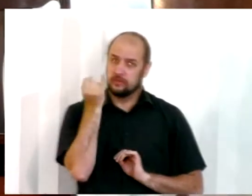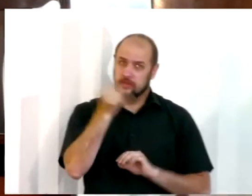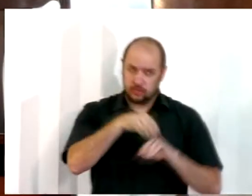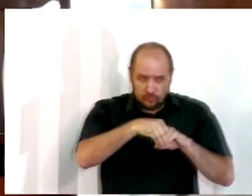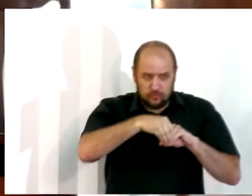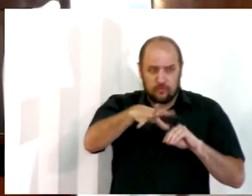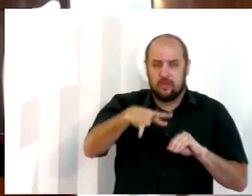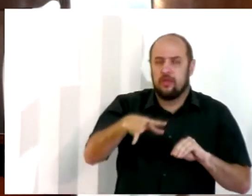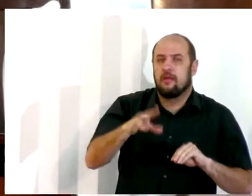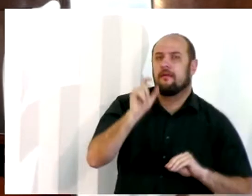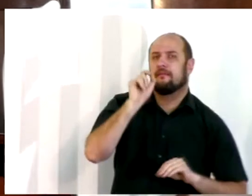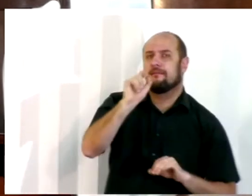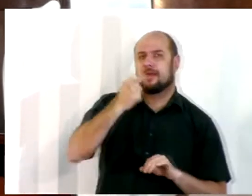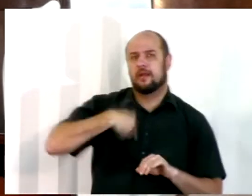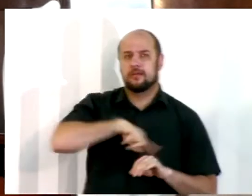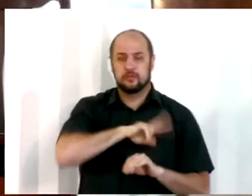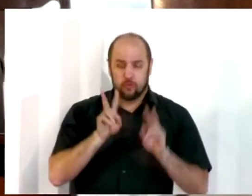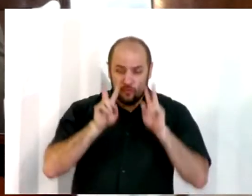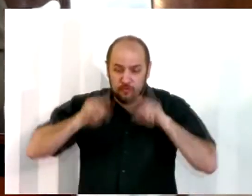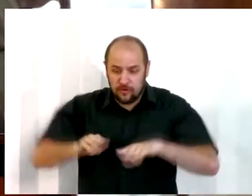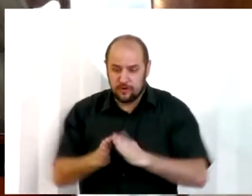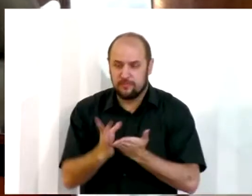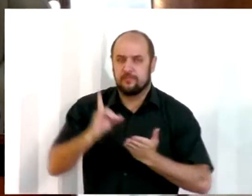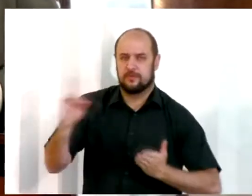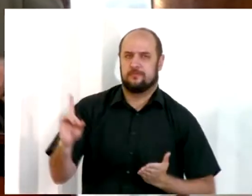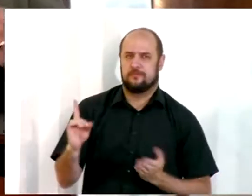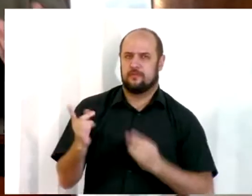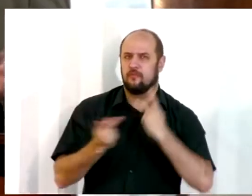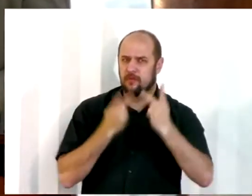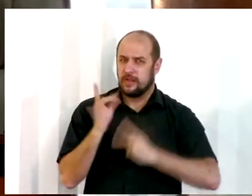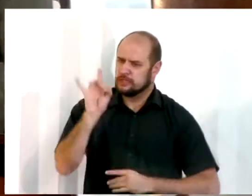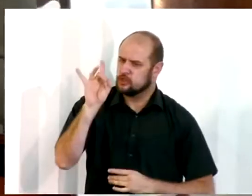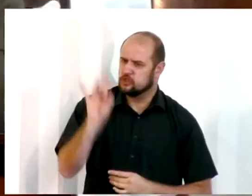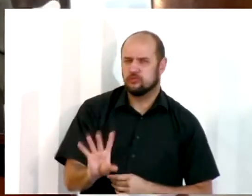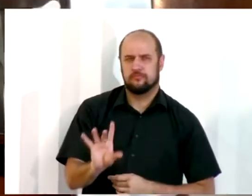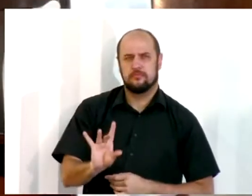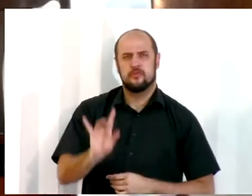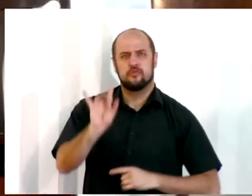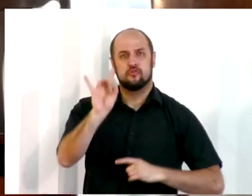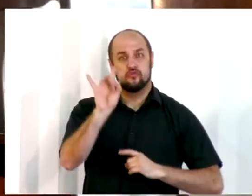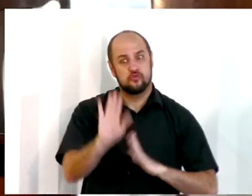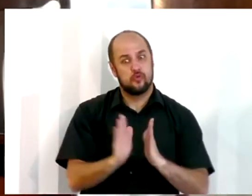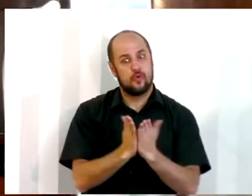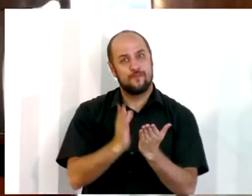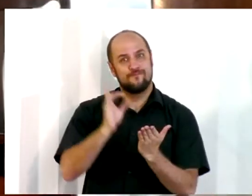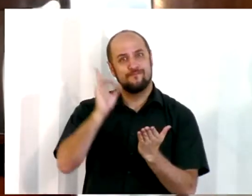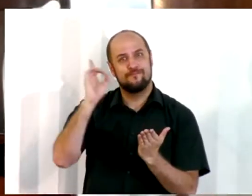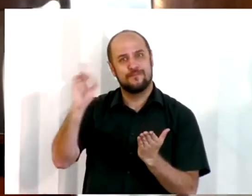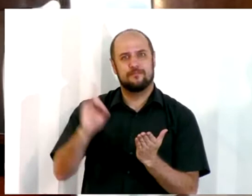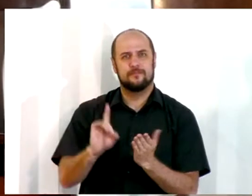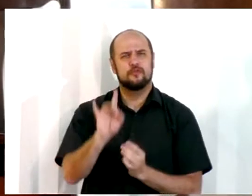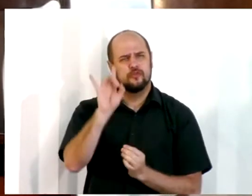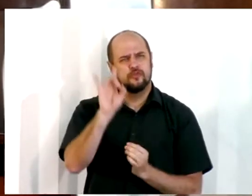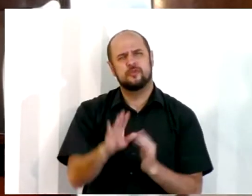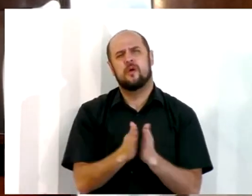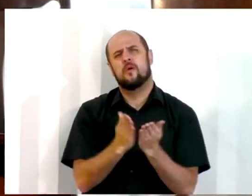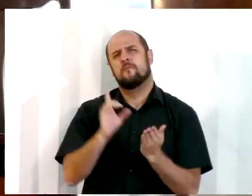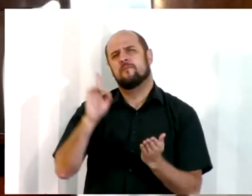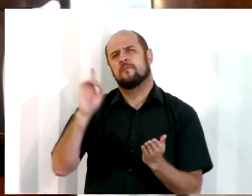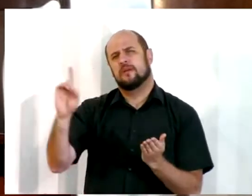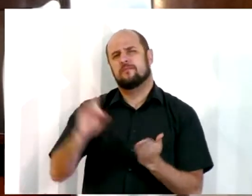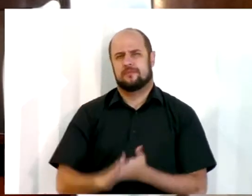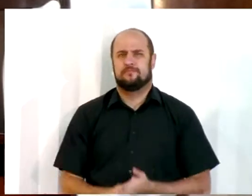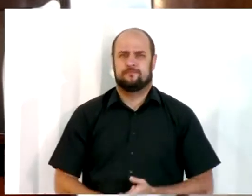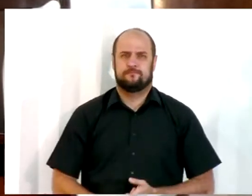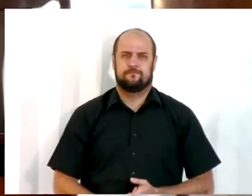Conhecemos os solas da reforma e um dos solas da reforma é sola de escritura. Somente as escrituras